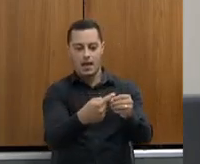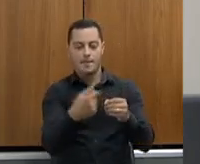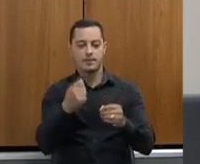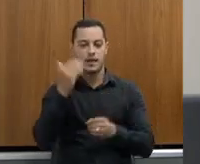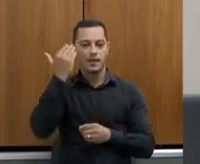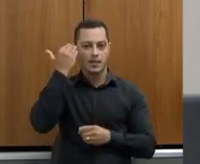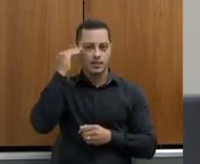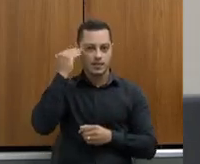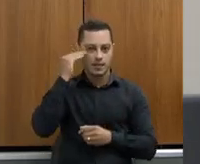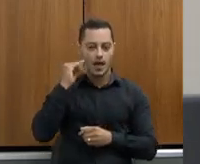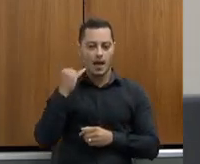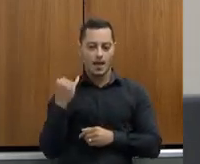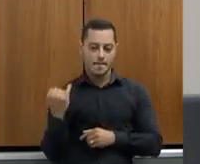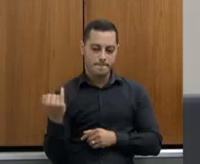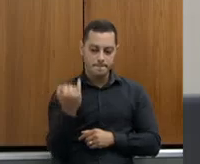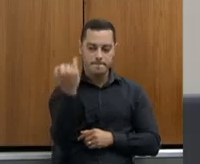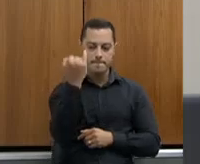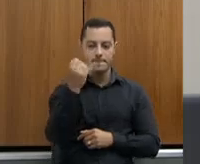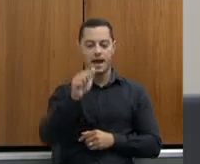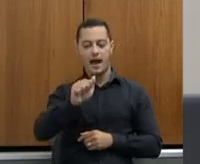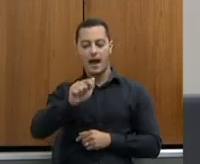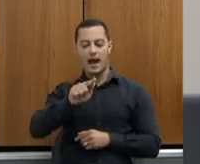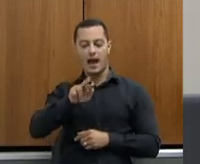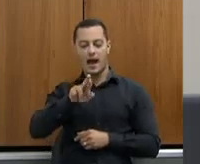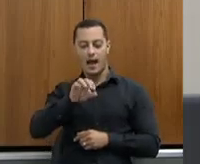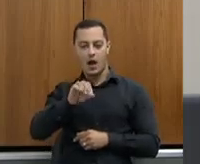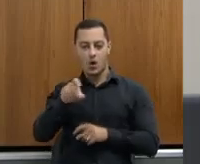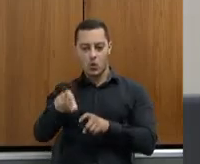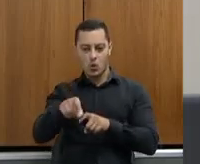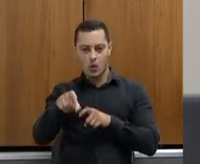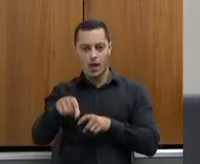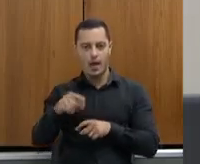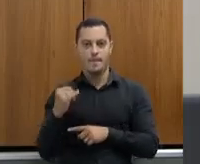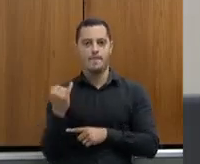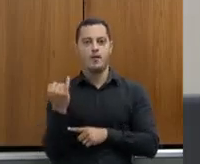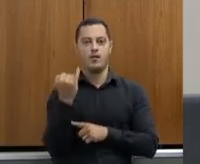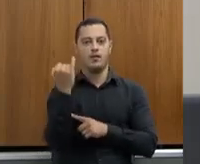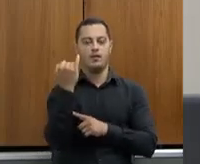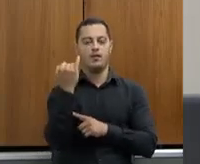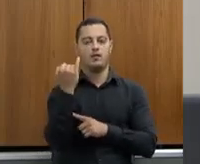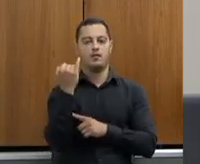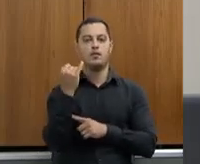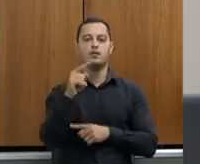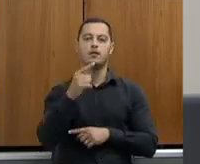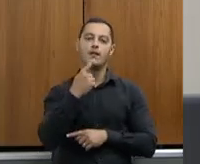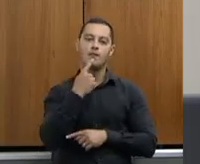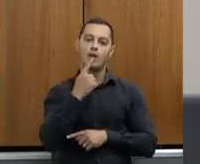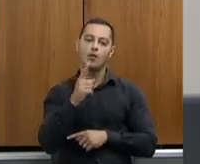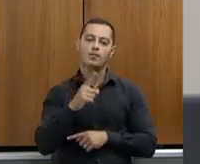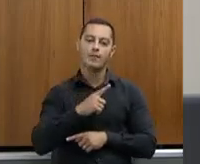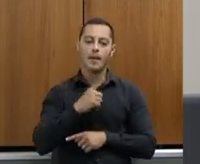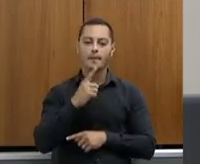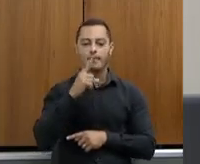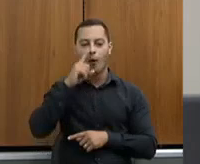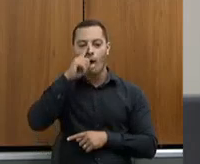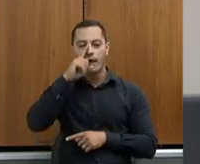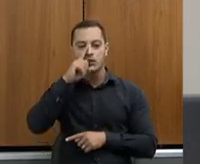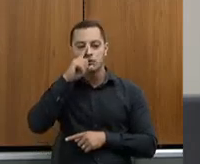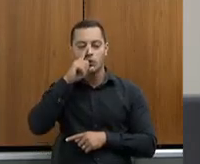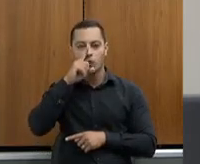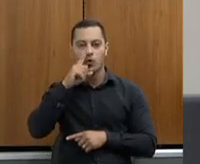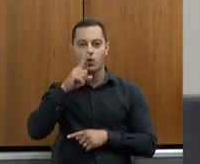da nossa agropecuária. E aí, secretário Thales, você citou esse possível risco dessas barreiras